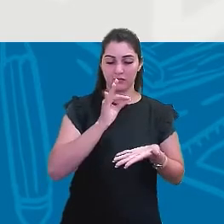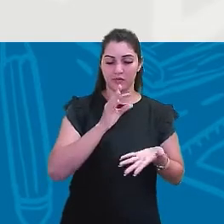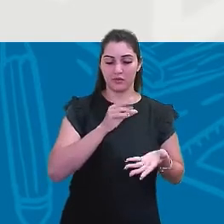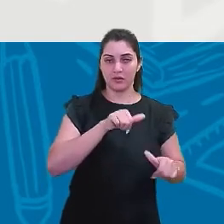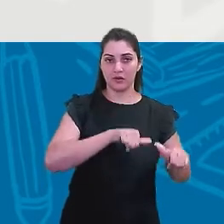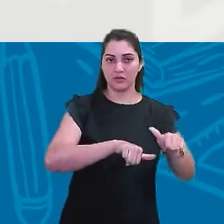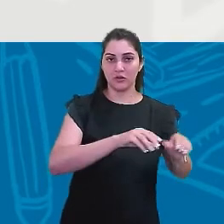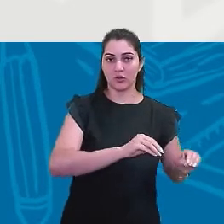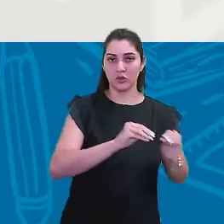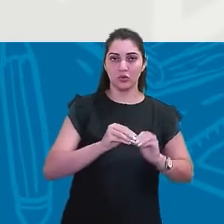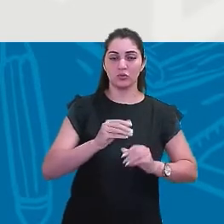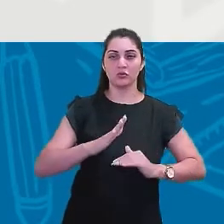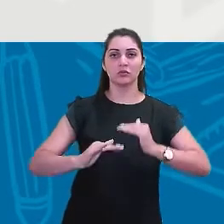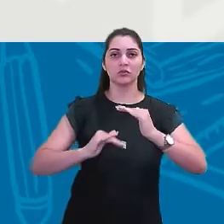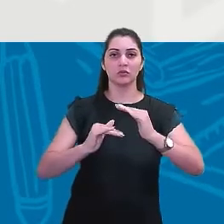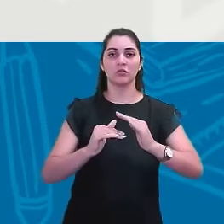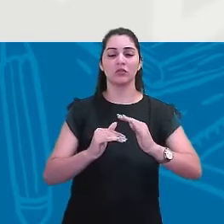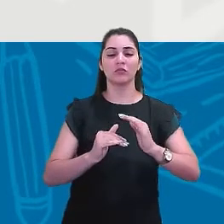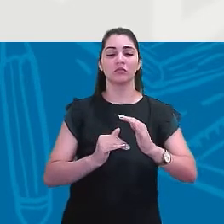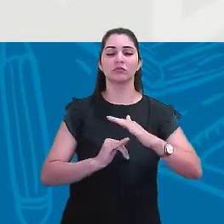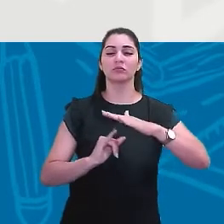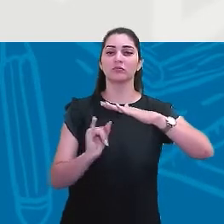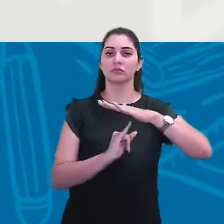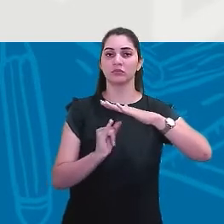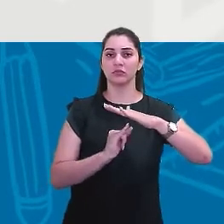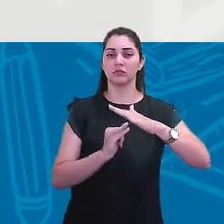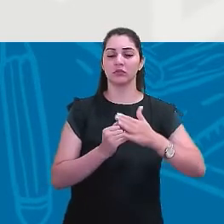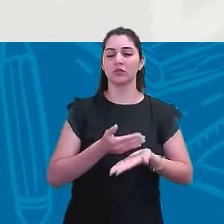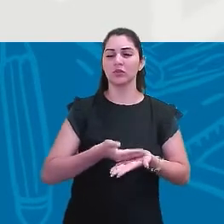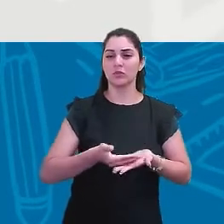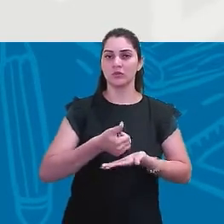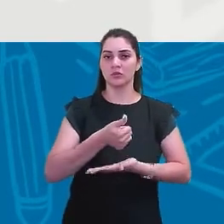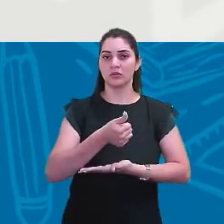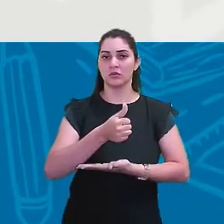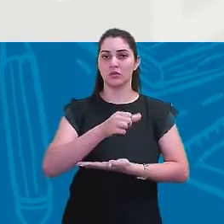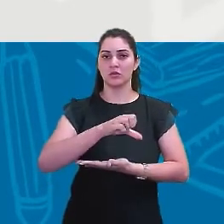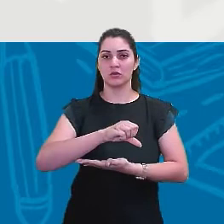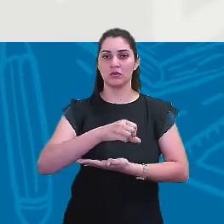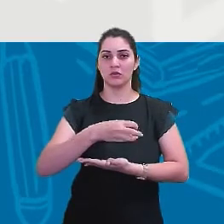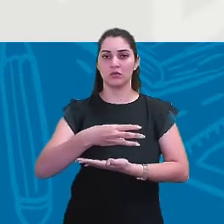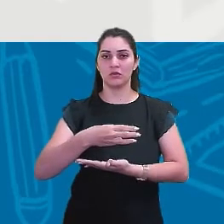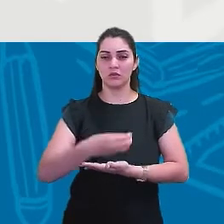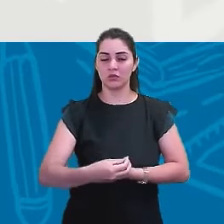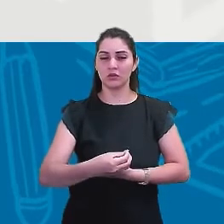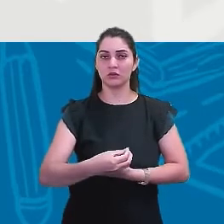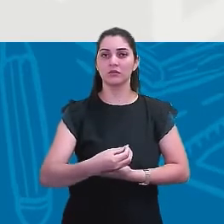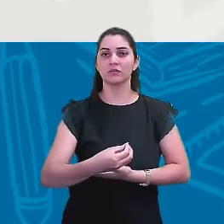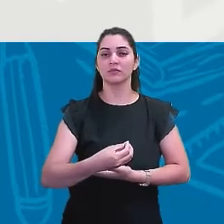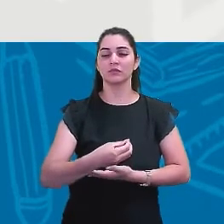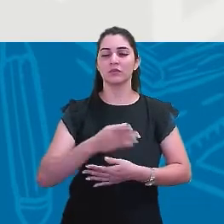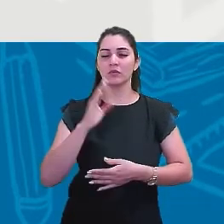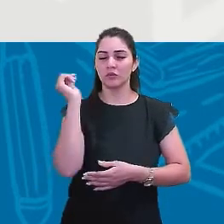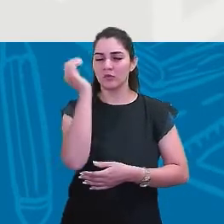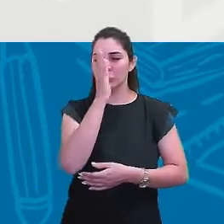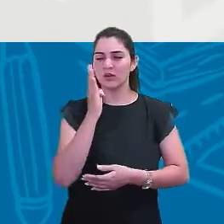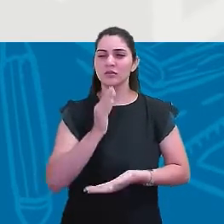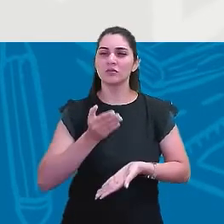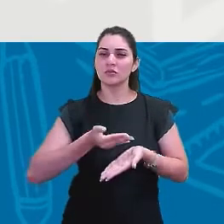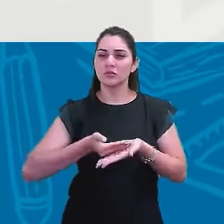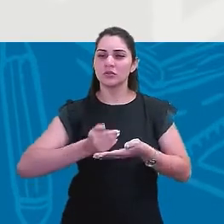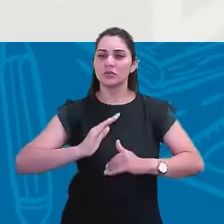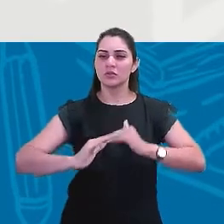vai começar a desenvolver a indústria. E aí, a partir de 1930, é que o Brasil vai começar a desenvolver um pouco mais a sua indústria.